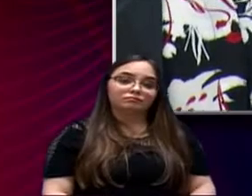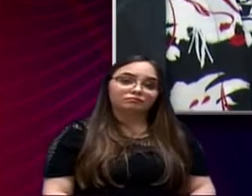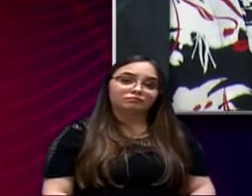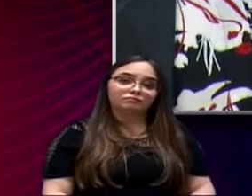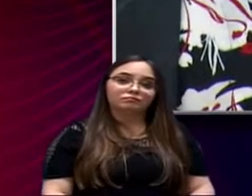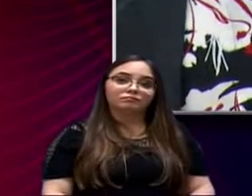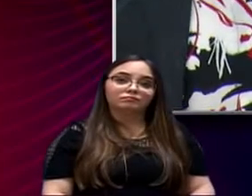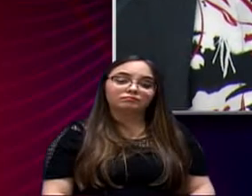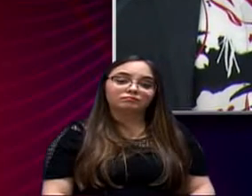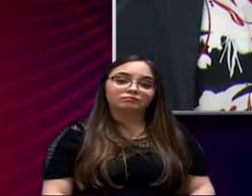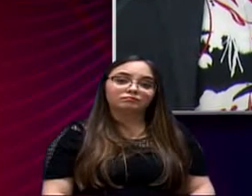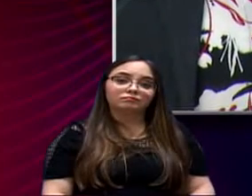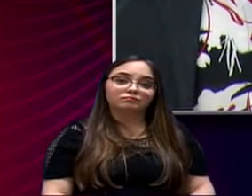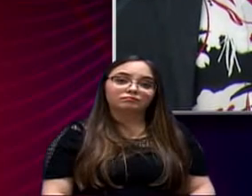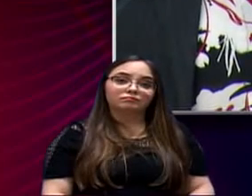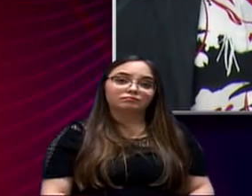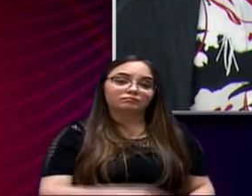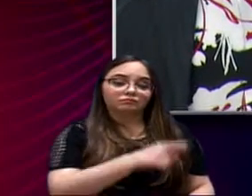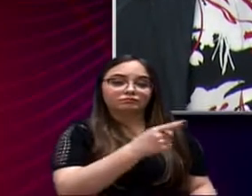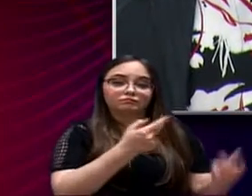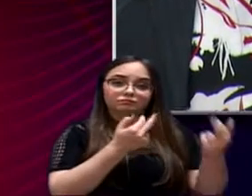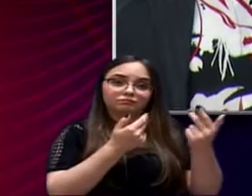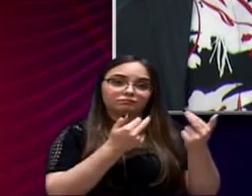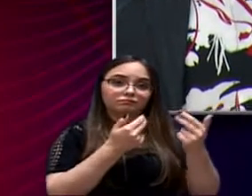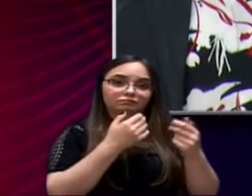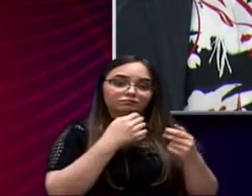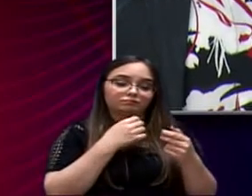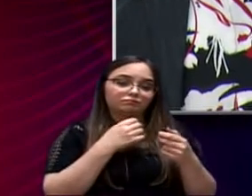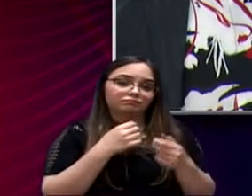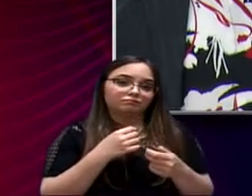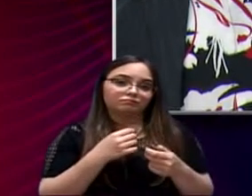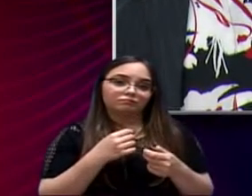de expressão e de ação dentro aqui da Câmara Municipal.